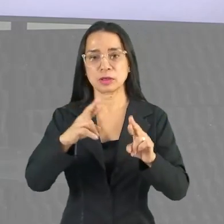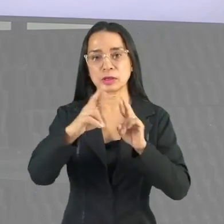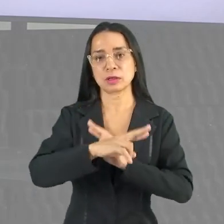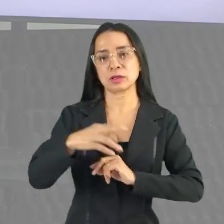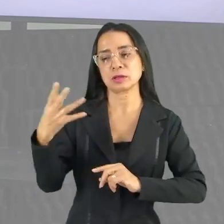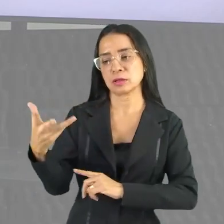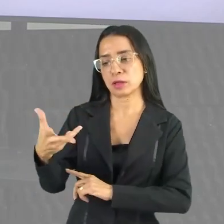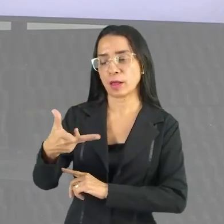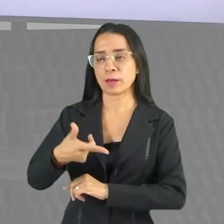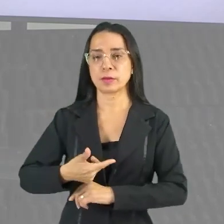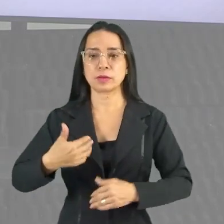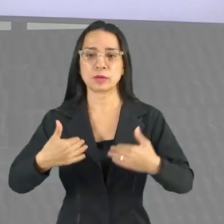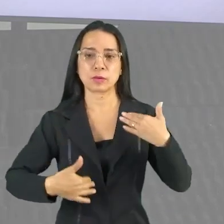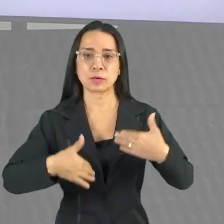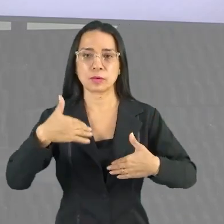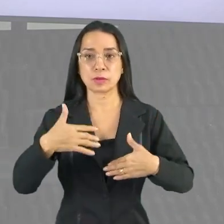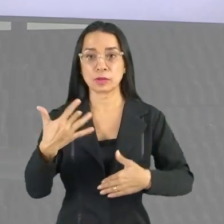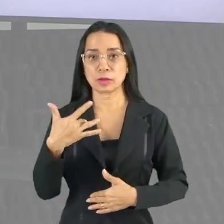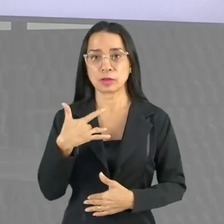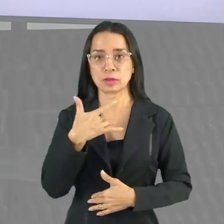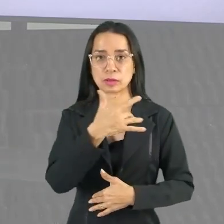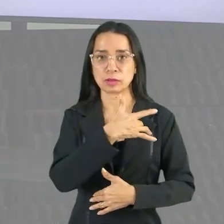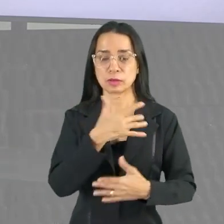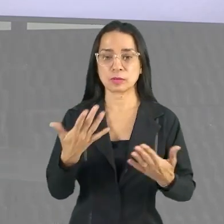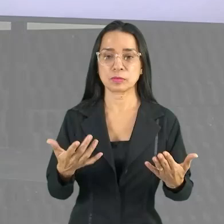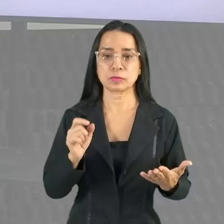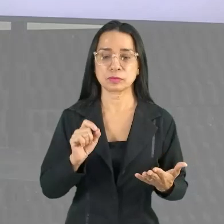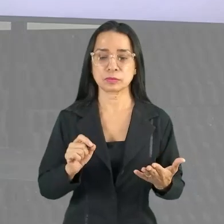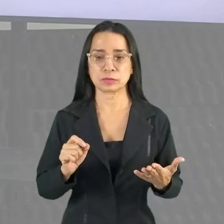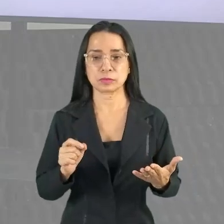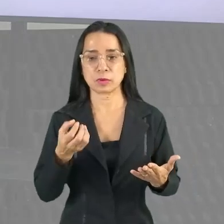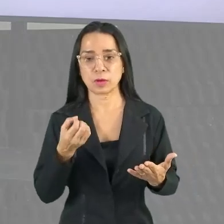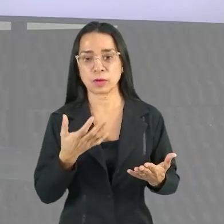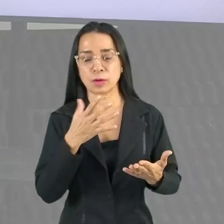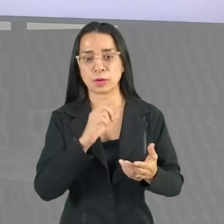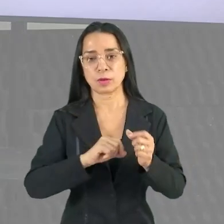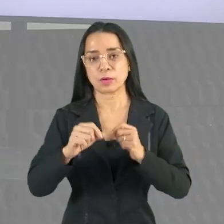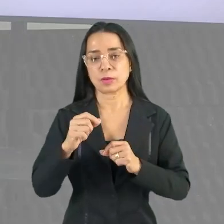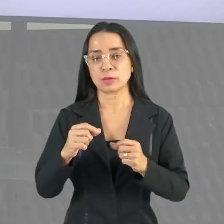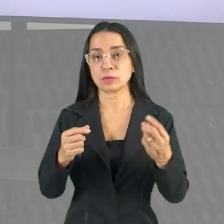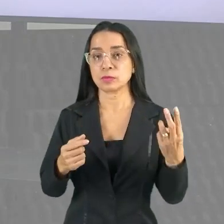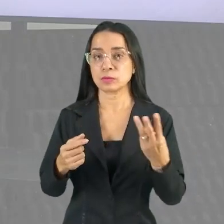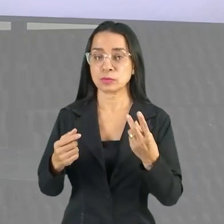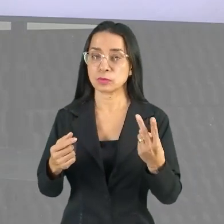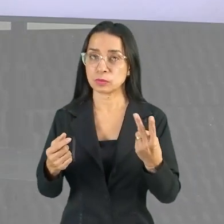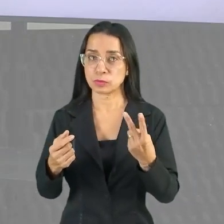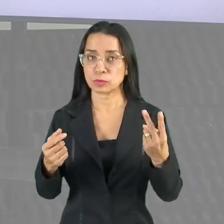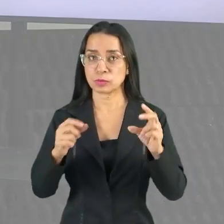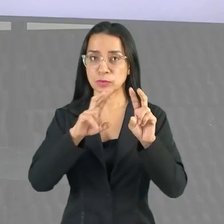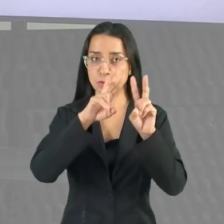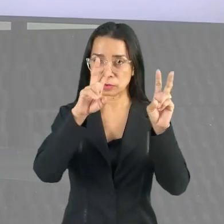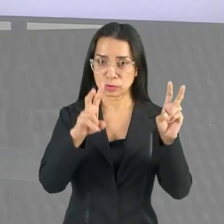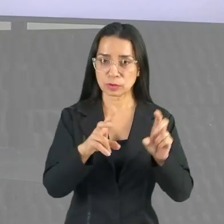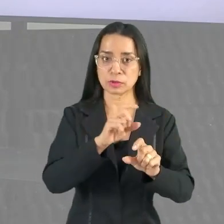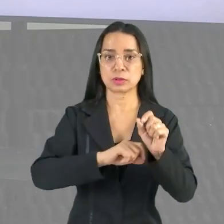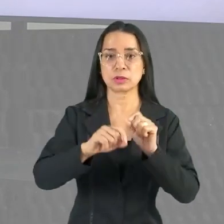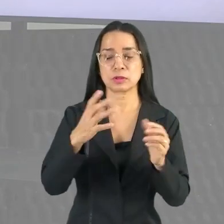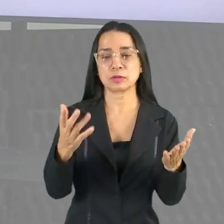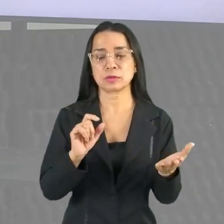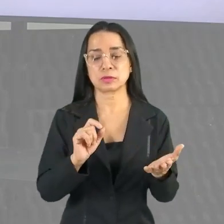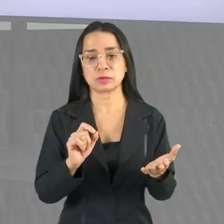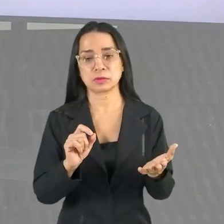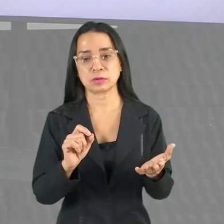aptidão física e saúde, tá bom? Dois temas aí, aptidão física e saúde,